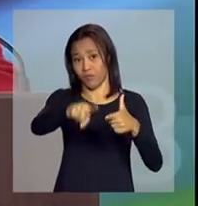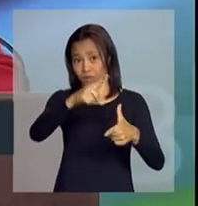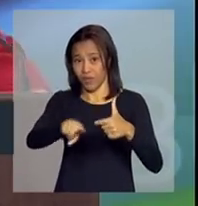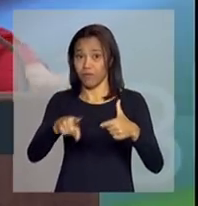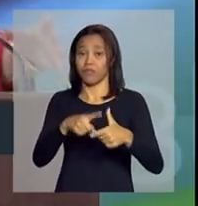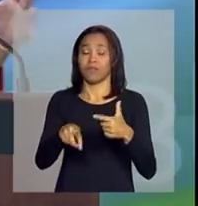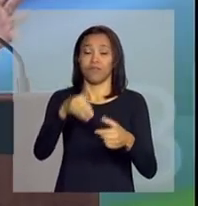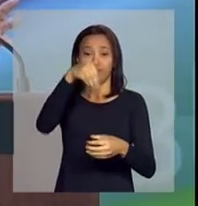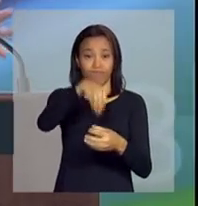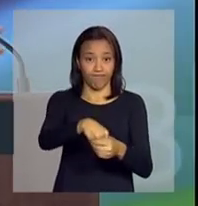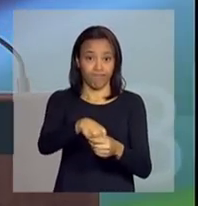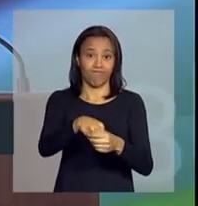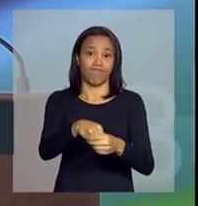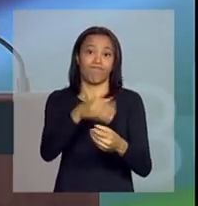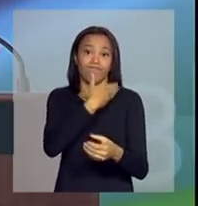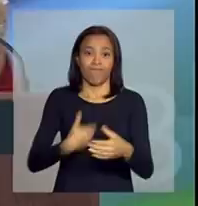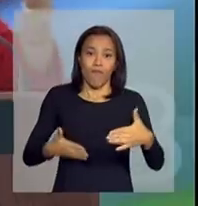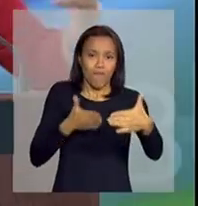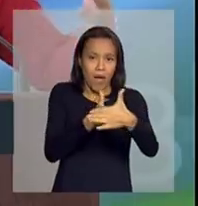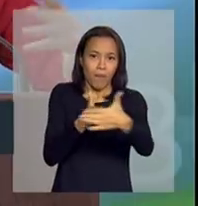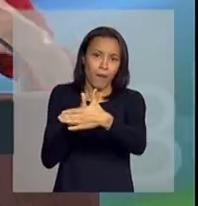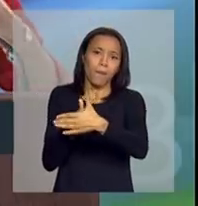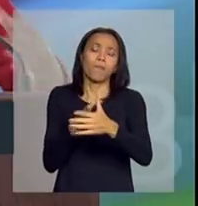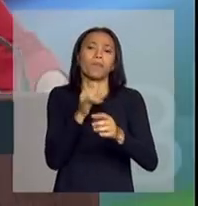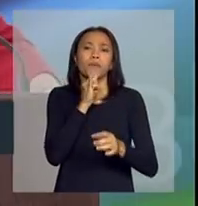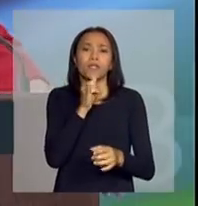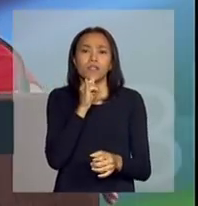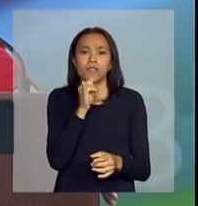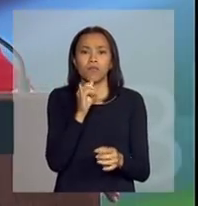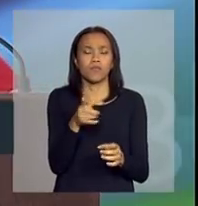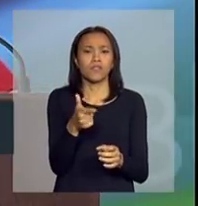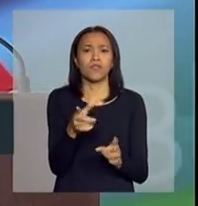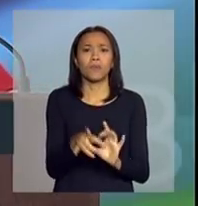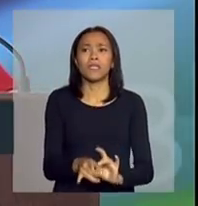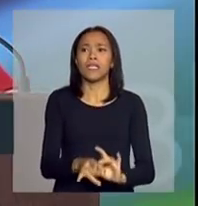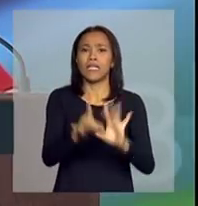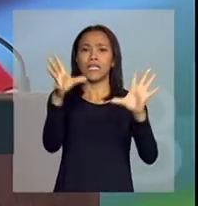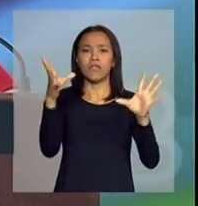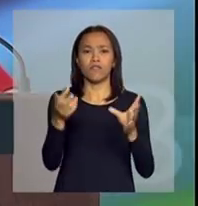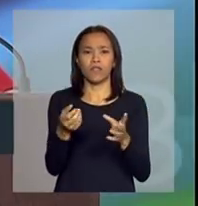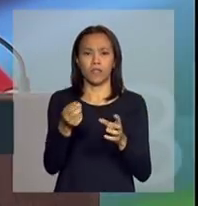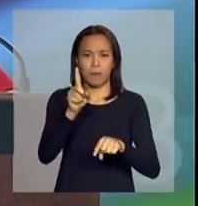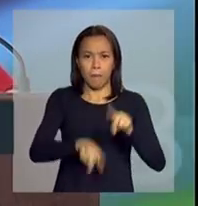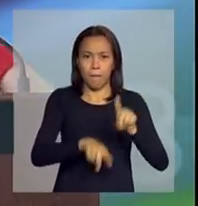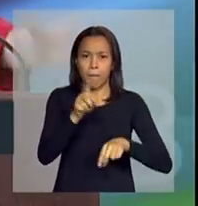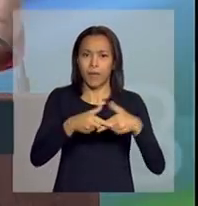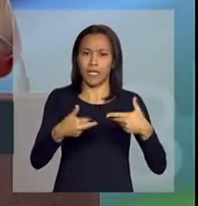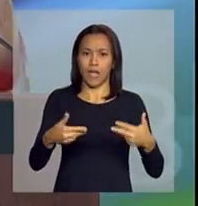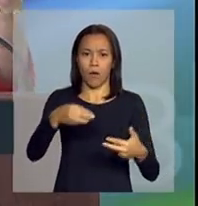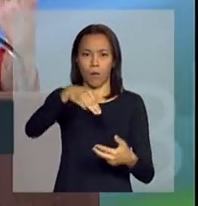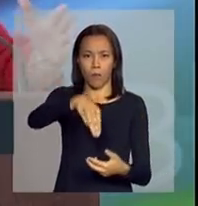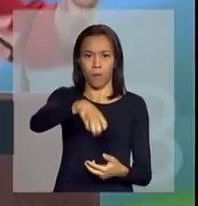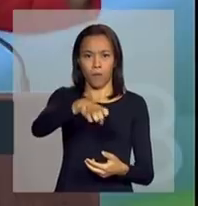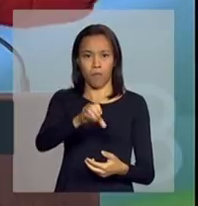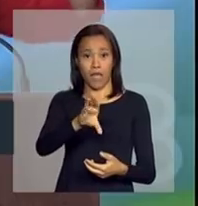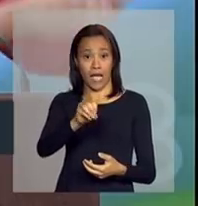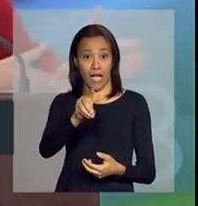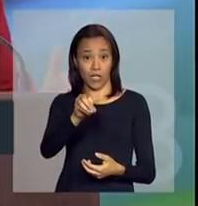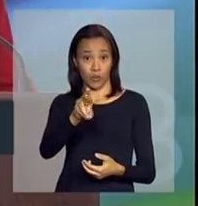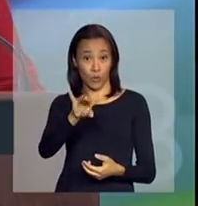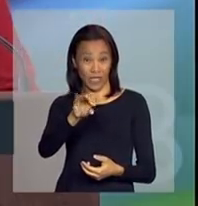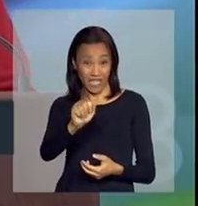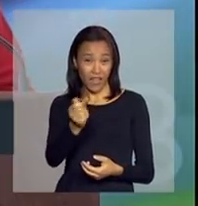vocês que o não livre trânsito de mercadorias constitui uma barreira desde os